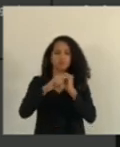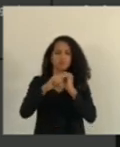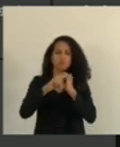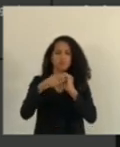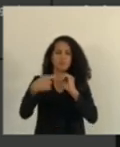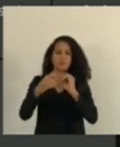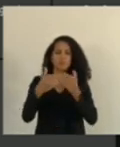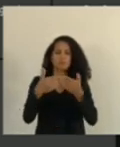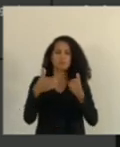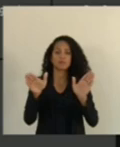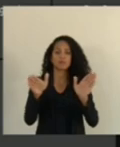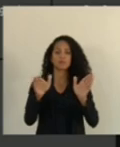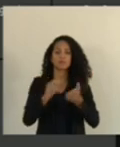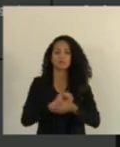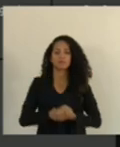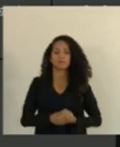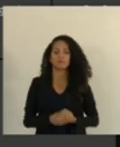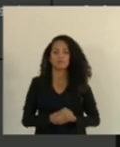Deputado Vandinho.